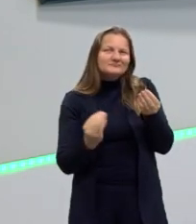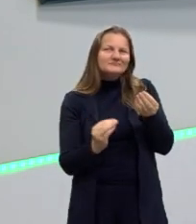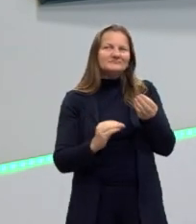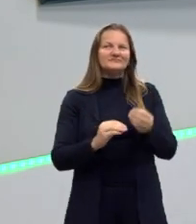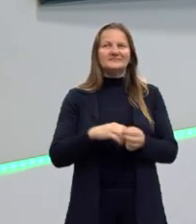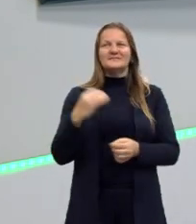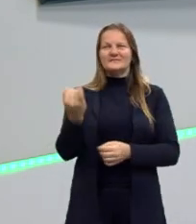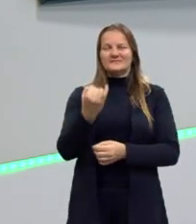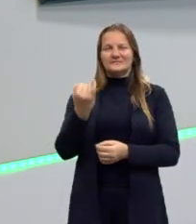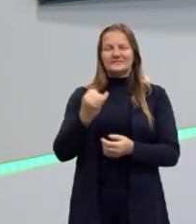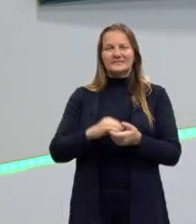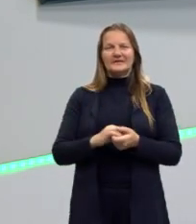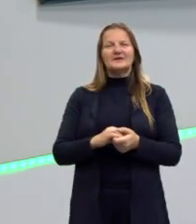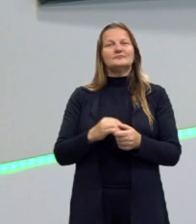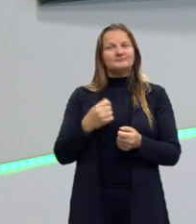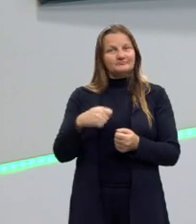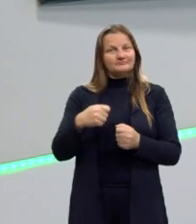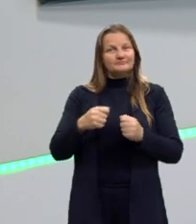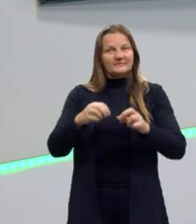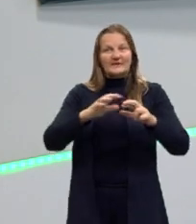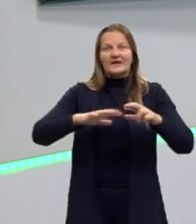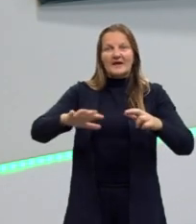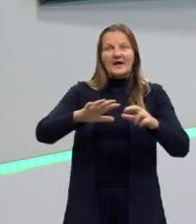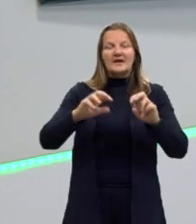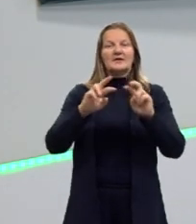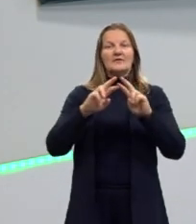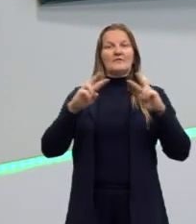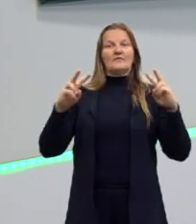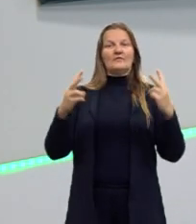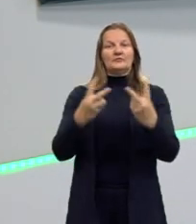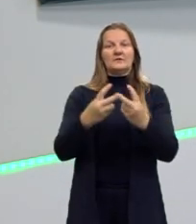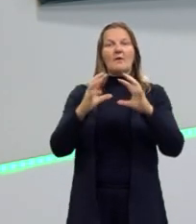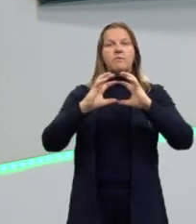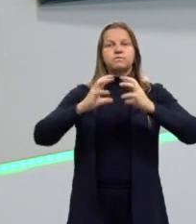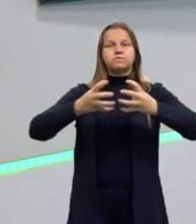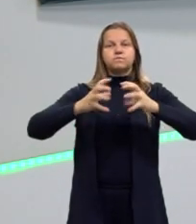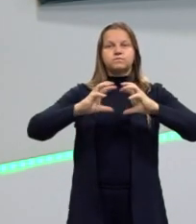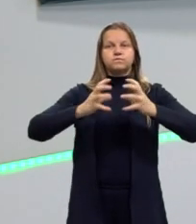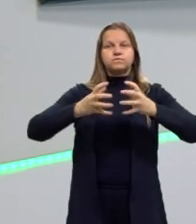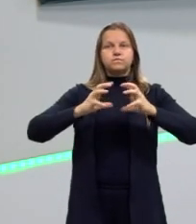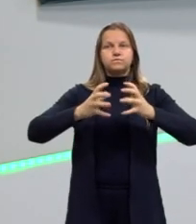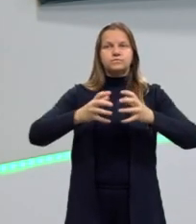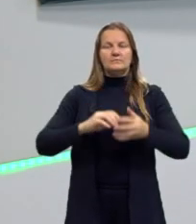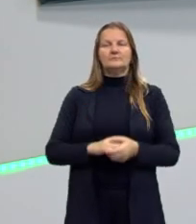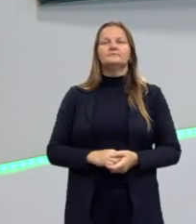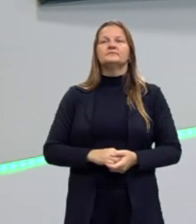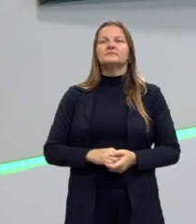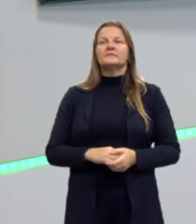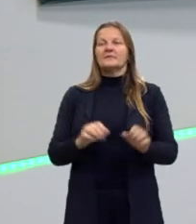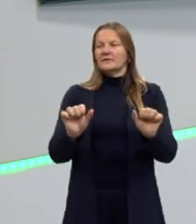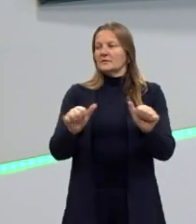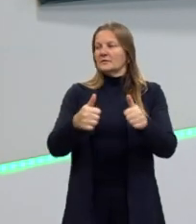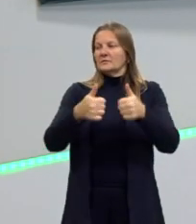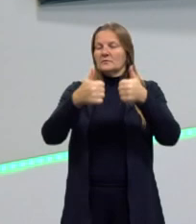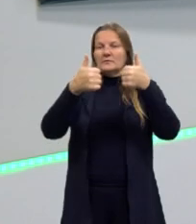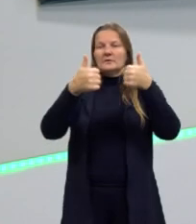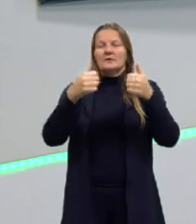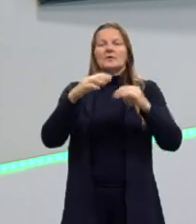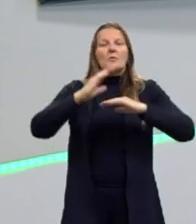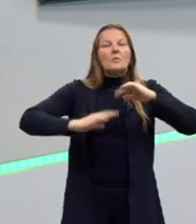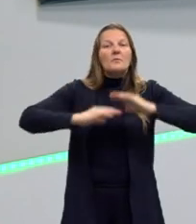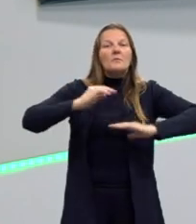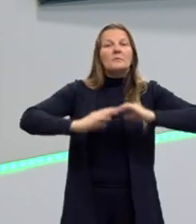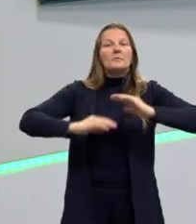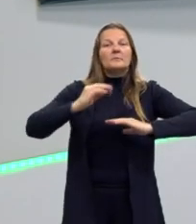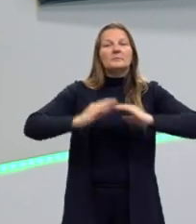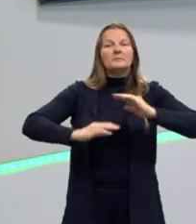vocês. Então entra aqui área e volume da esfera. Melhor forma então da gente praticar